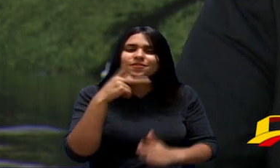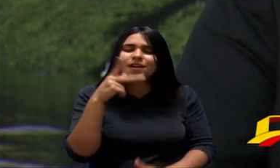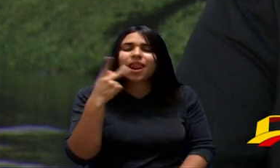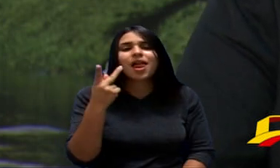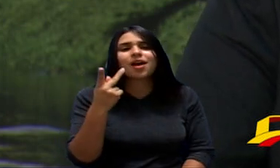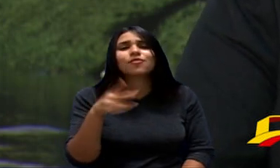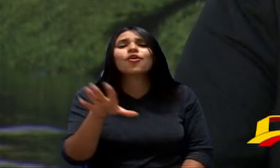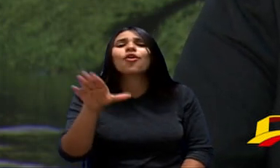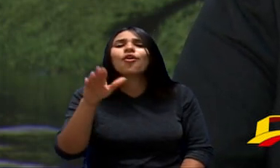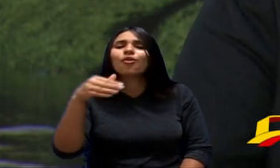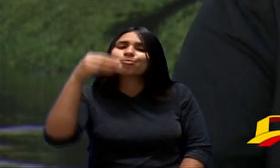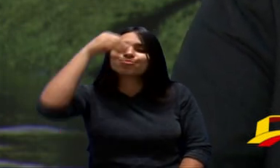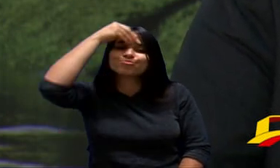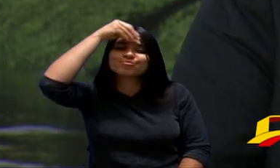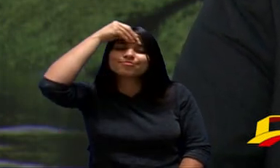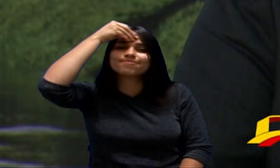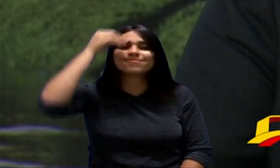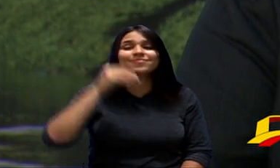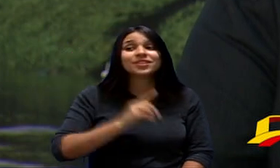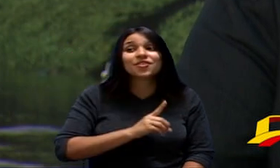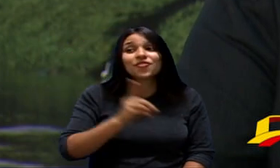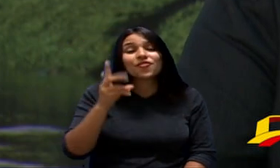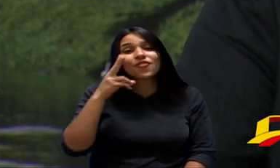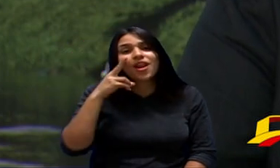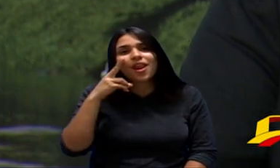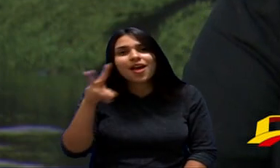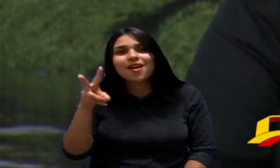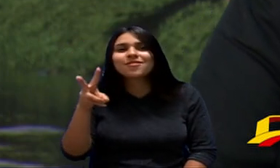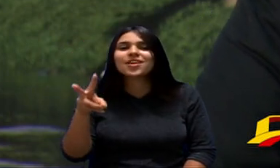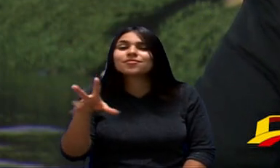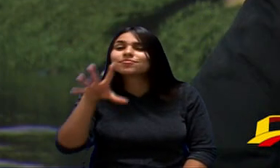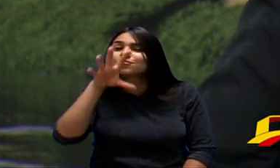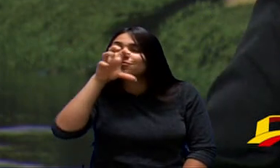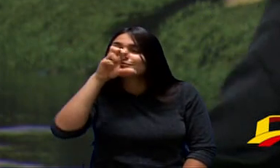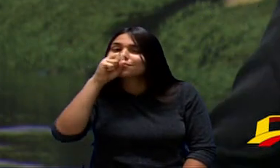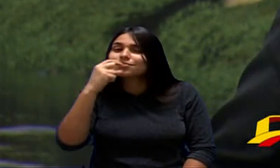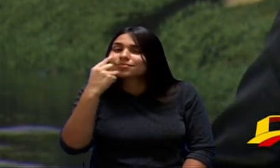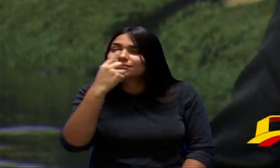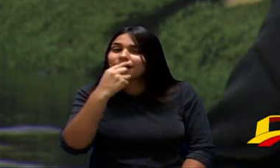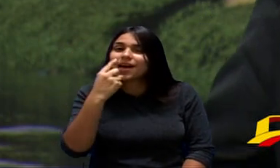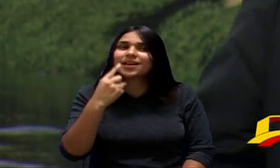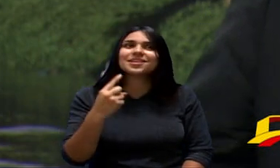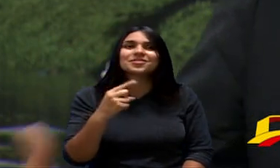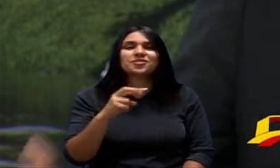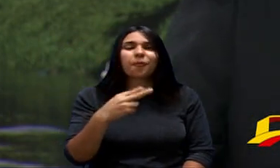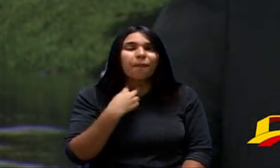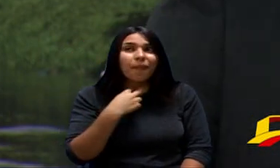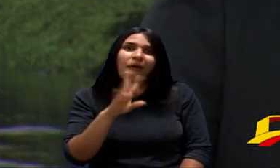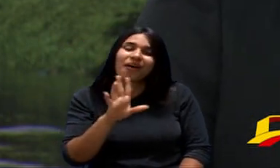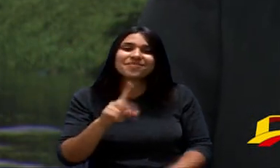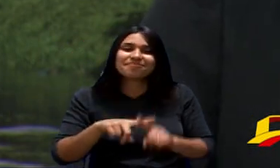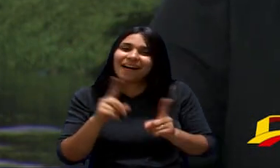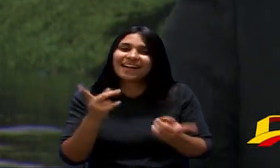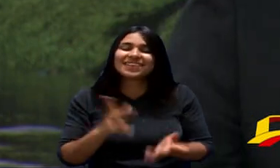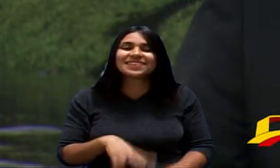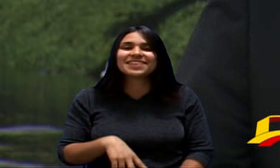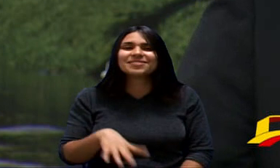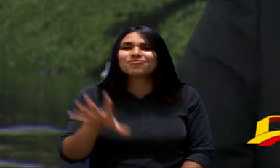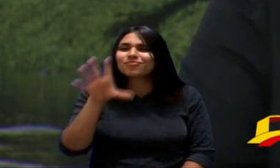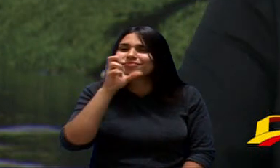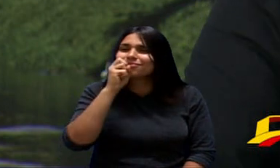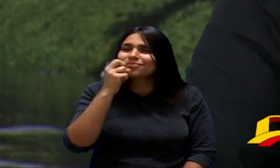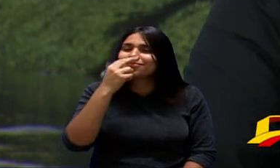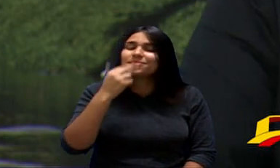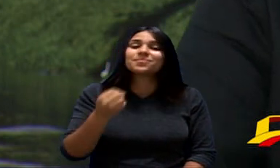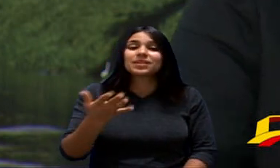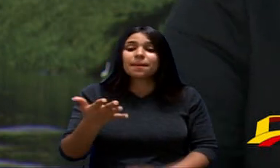Sobrinho Vai lá Vê Como Sentiu Cheiro Que Não É Correto Sentiu Cheiro Do Combustível Mas Como Está